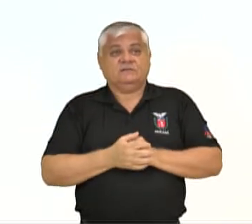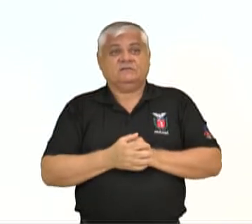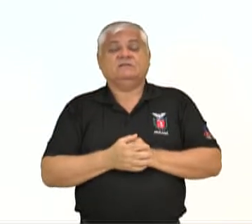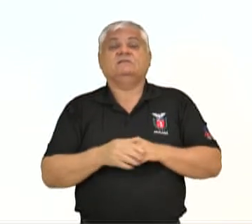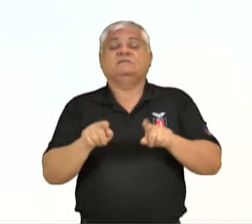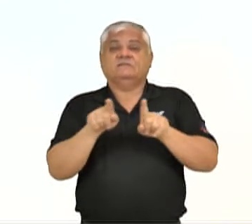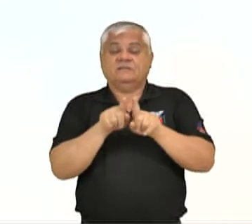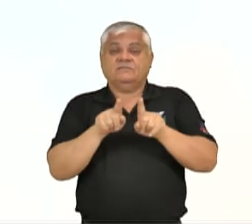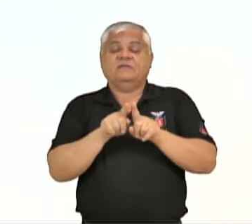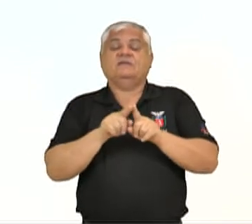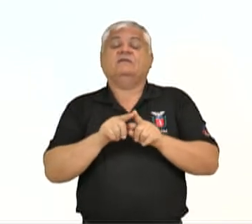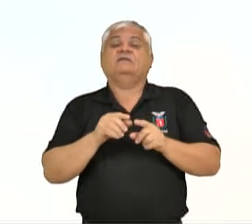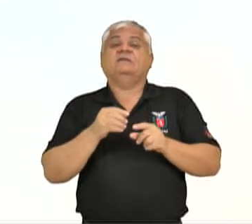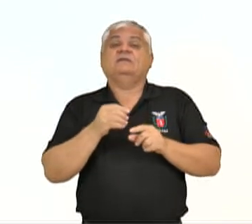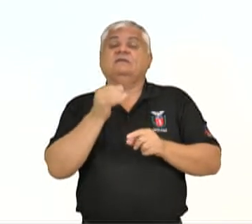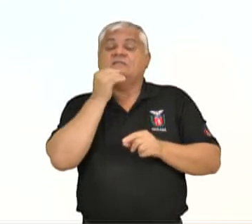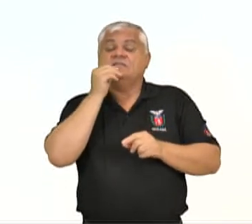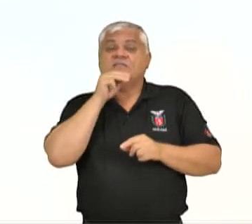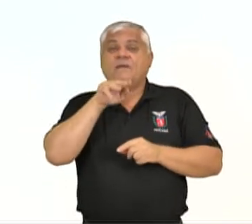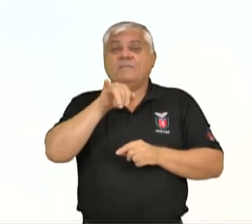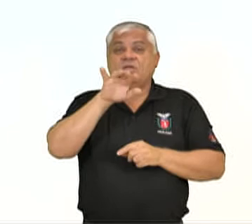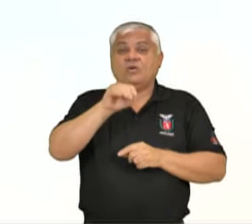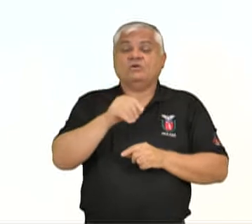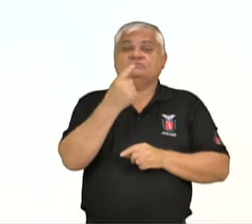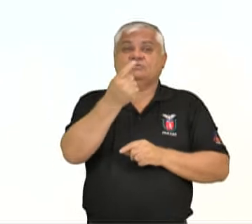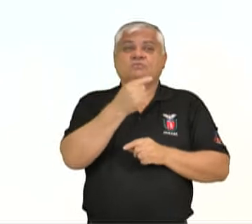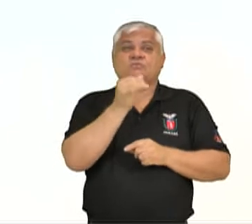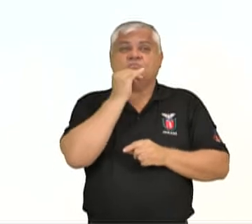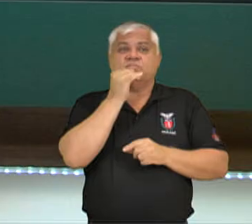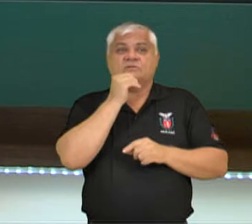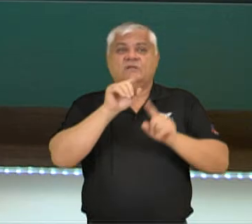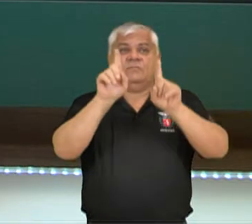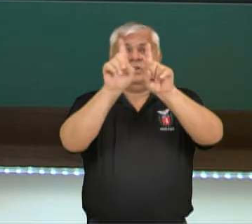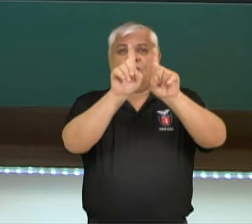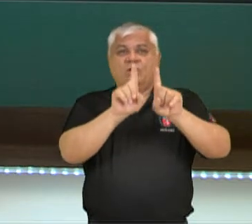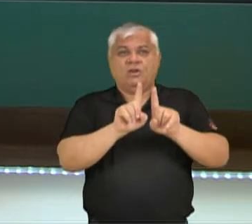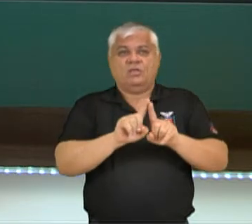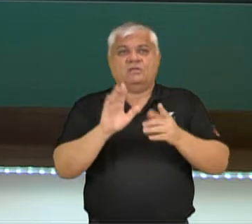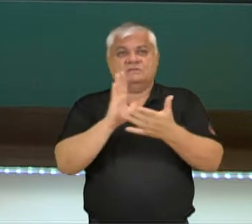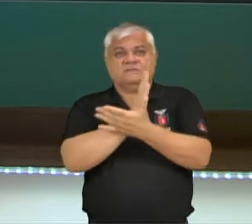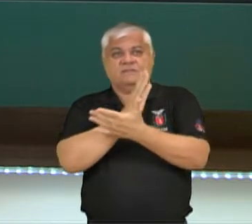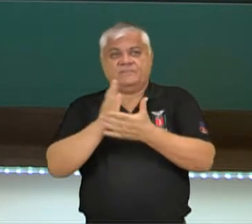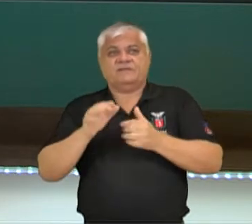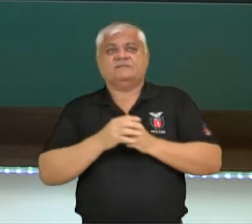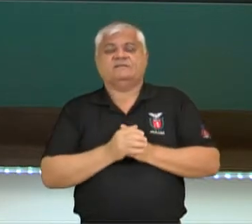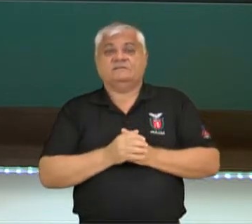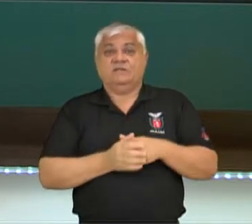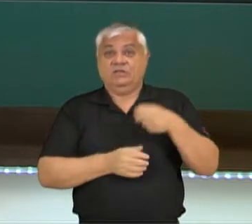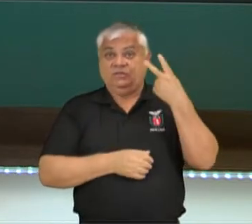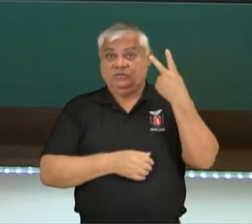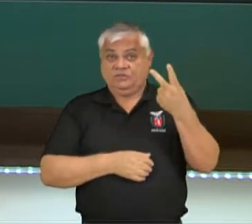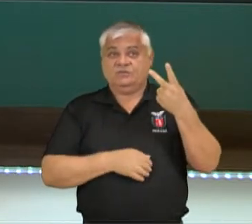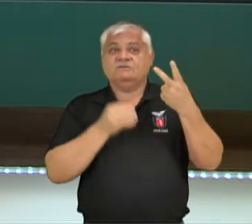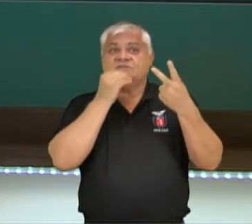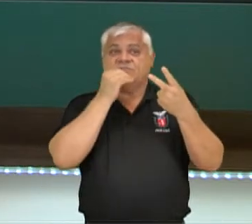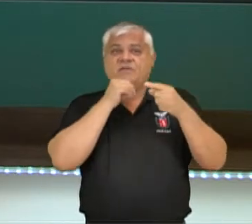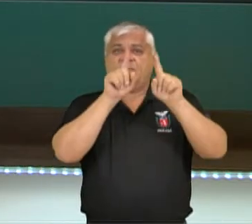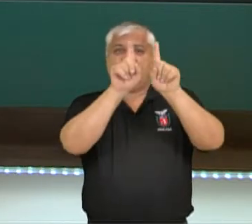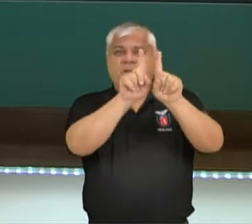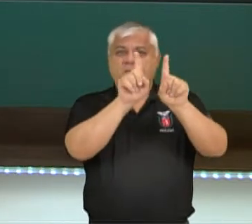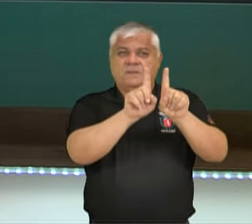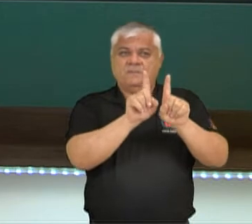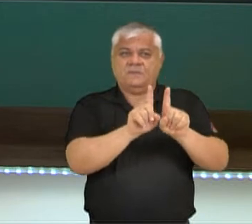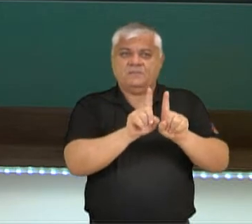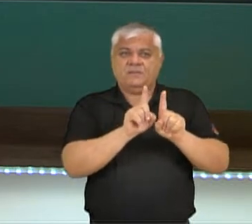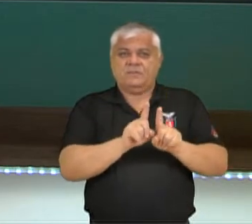assim, né? Fazendo na meiose 1 a não segregação de cromossomos homólogos e na meiose 2 a gente tem a